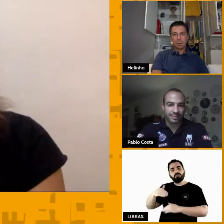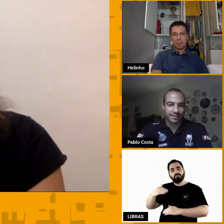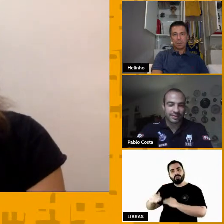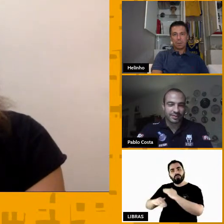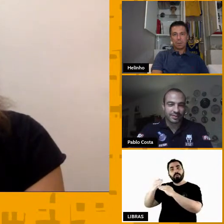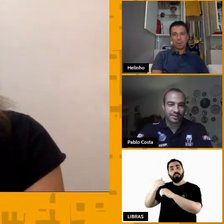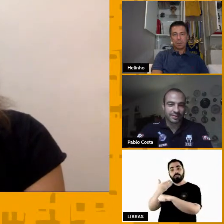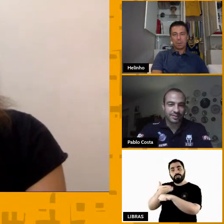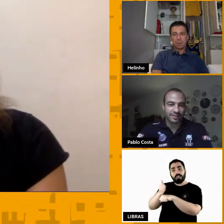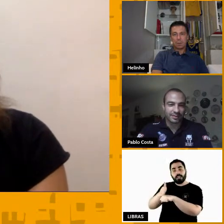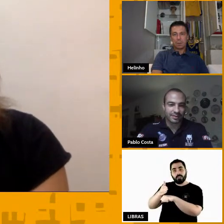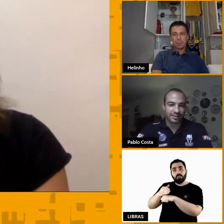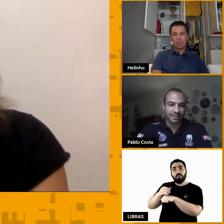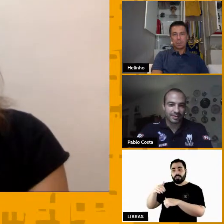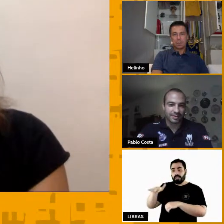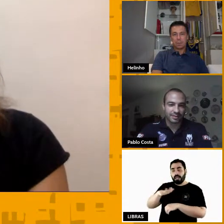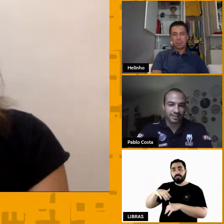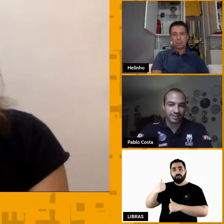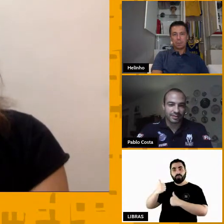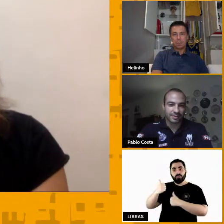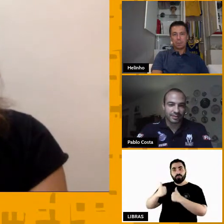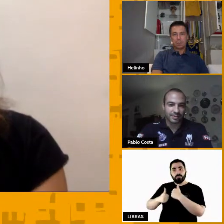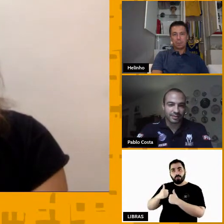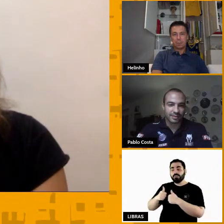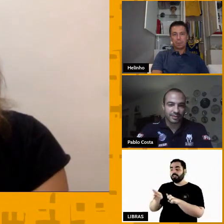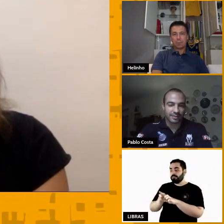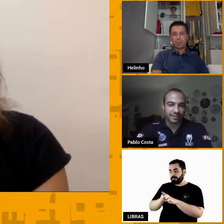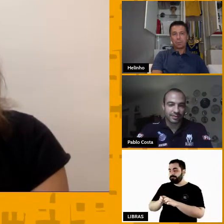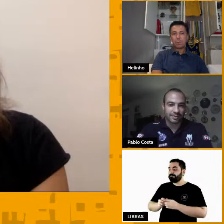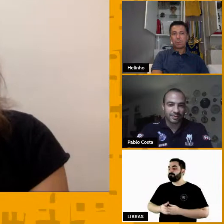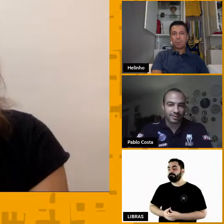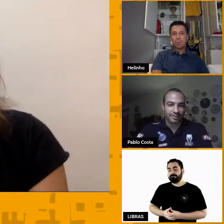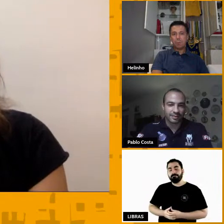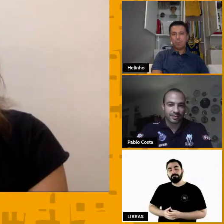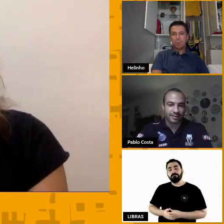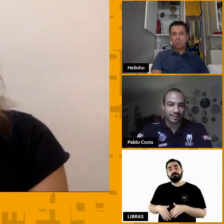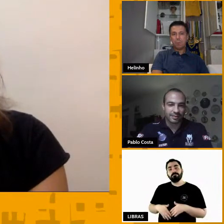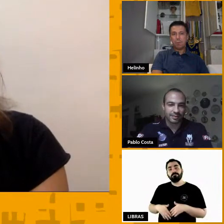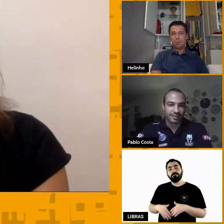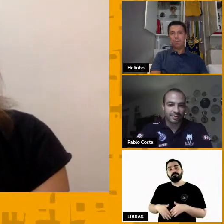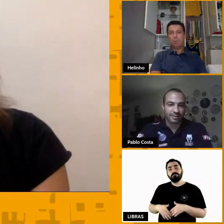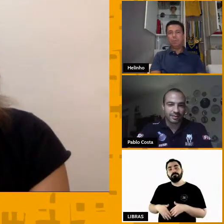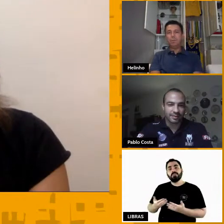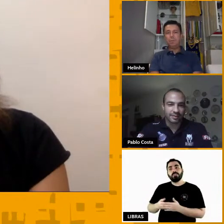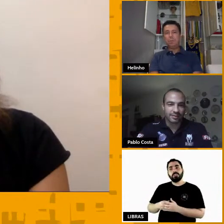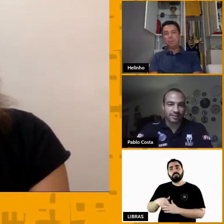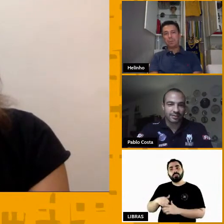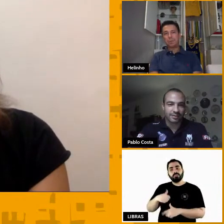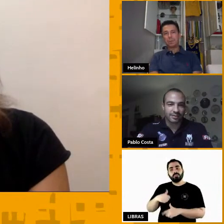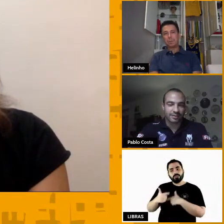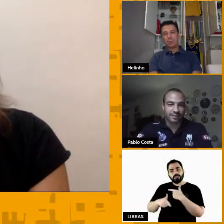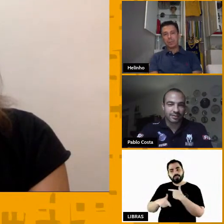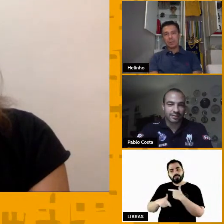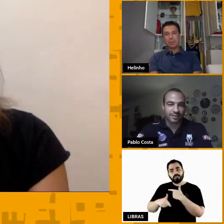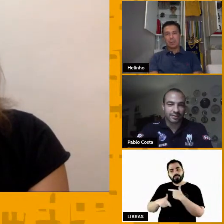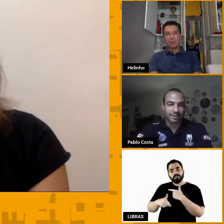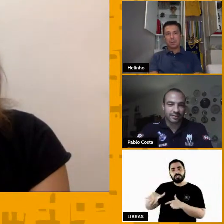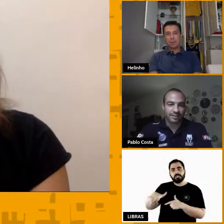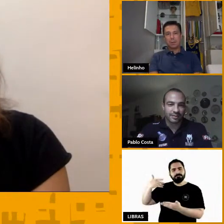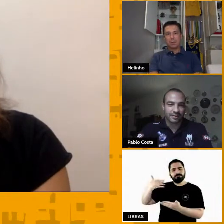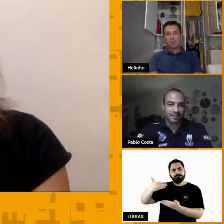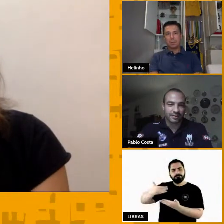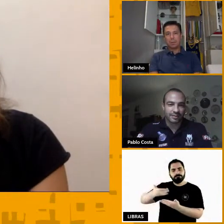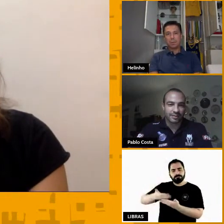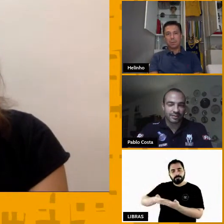iniciação até o alto rendimento. Então, tenho passeado por essa área há bastante tempo. Estou também pesquisadora